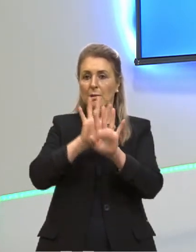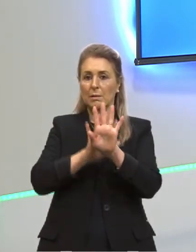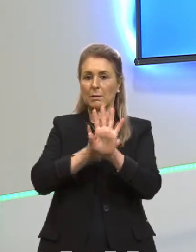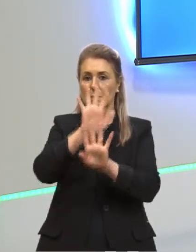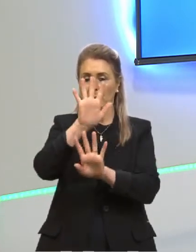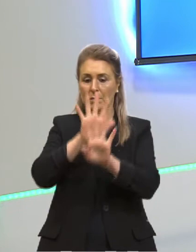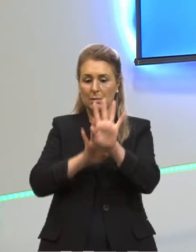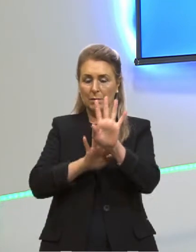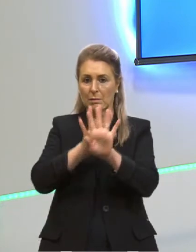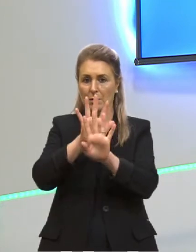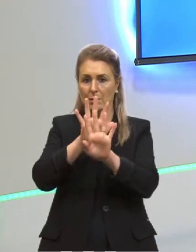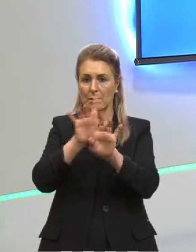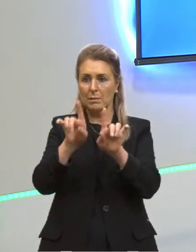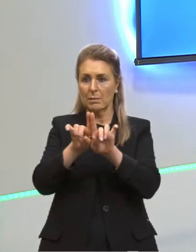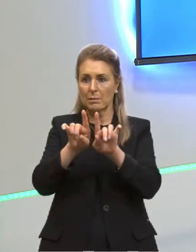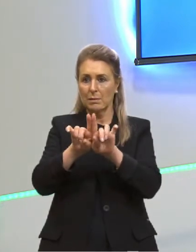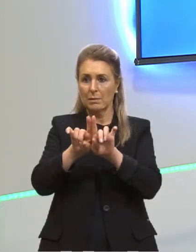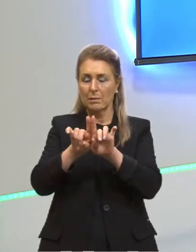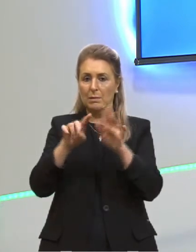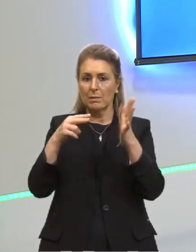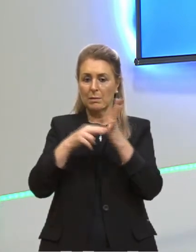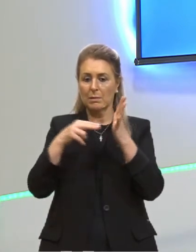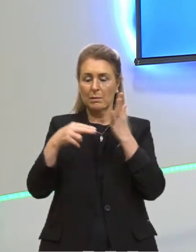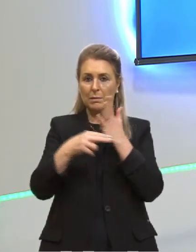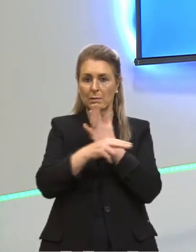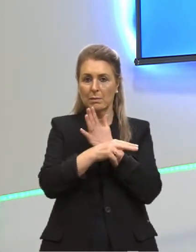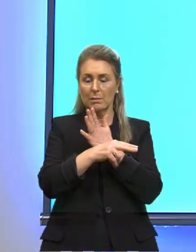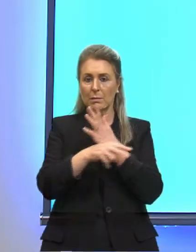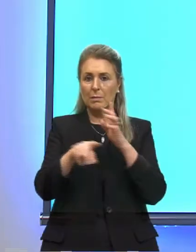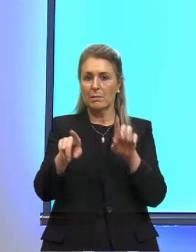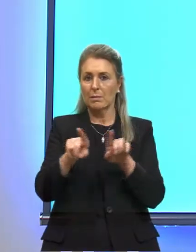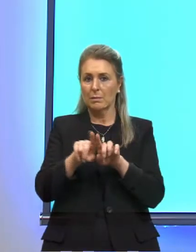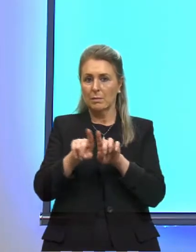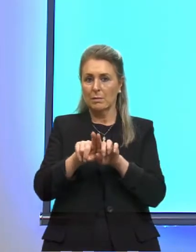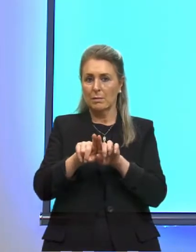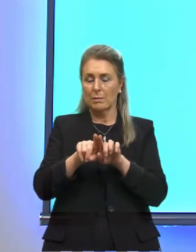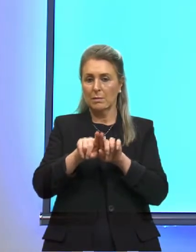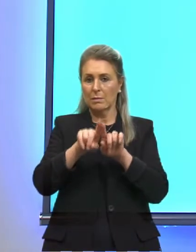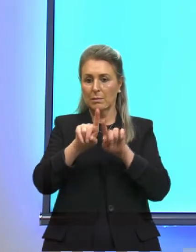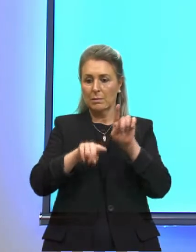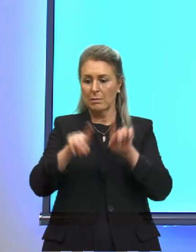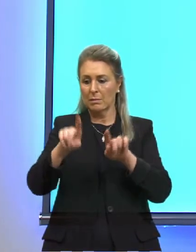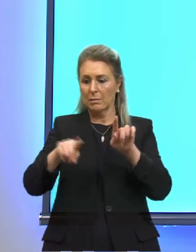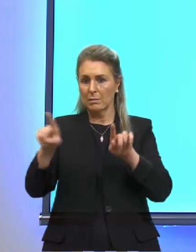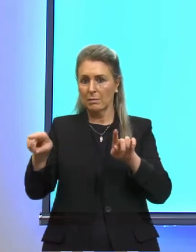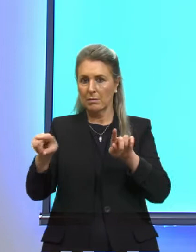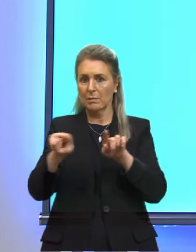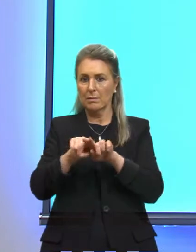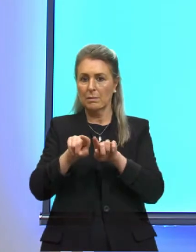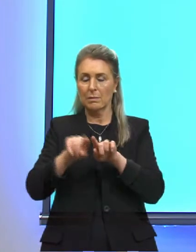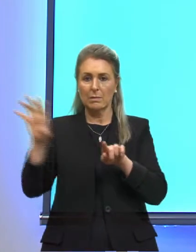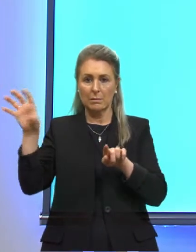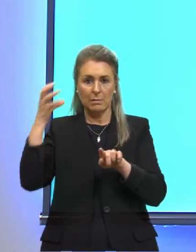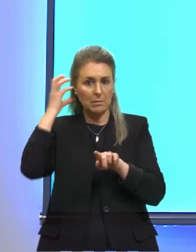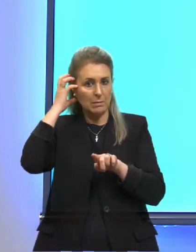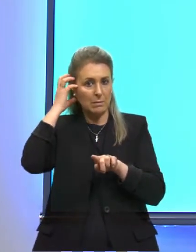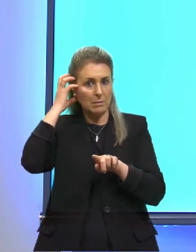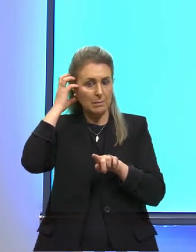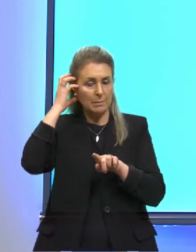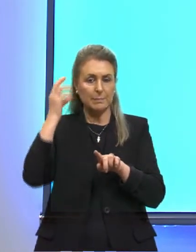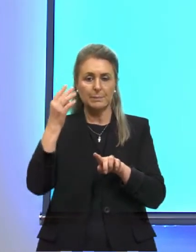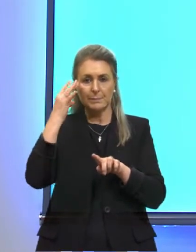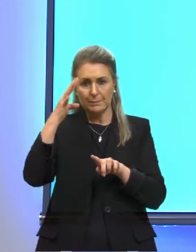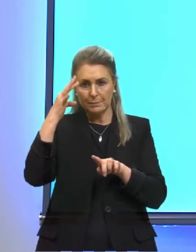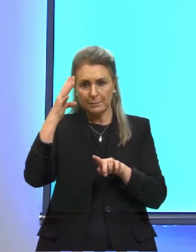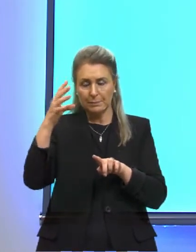infravermelho, a luz visível entre ultravioleta e infravermelho, microondas e ondas de rádio. Gente, imagina